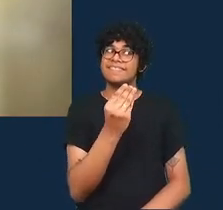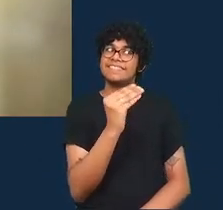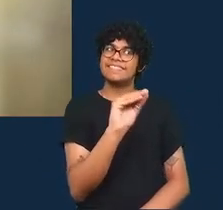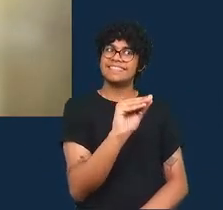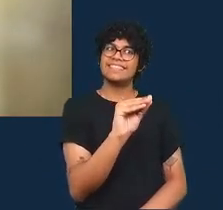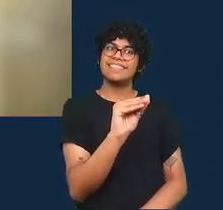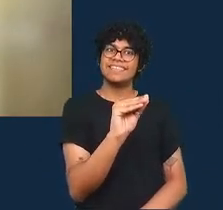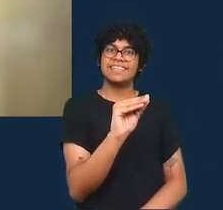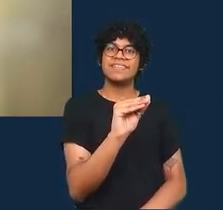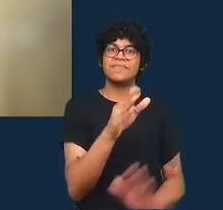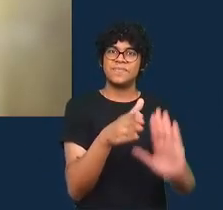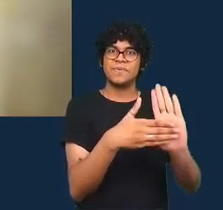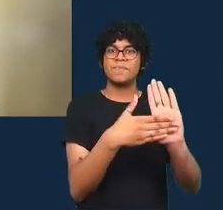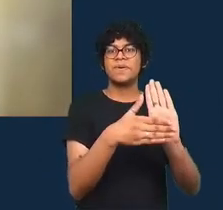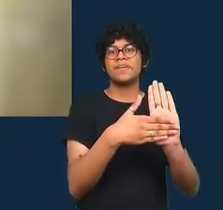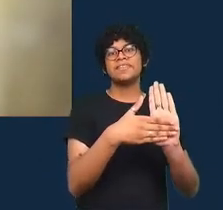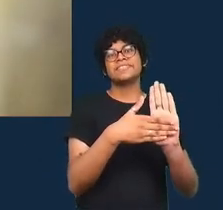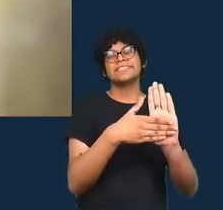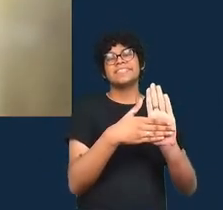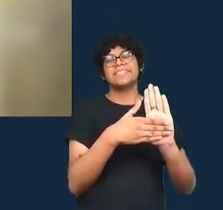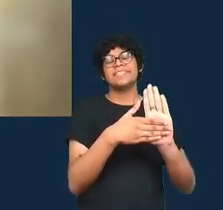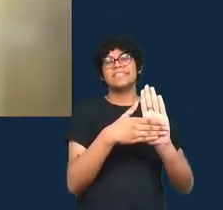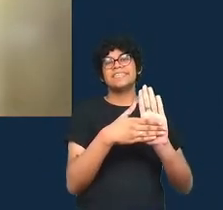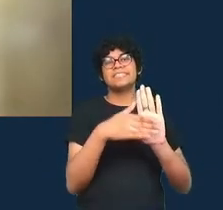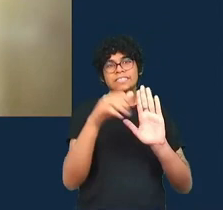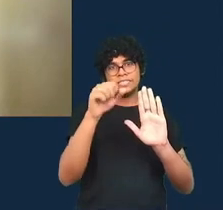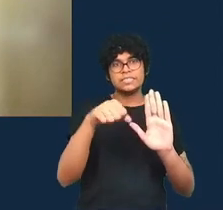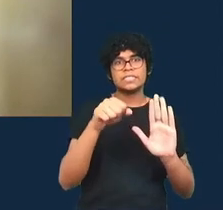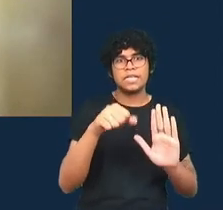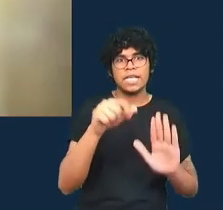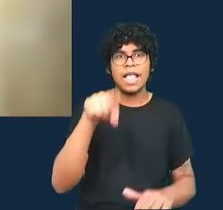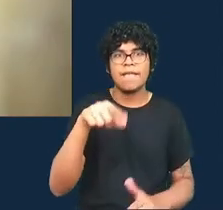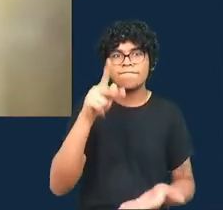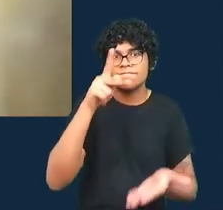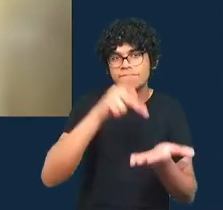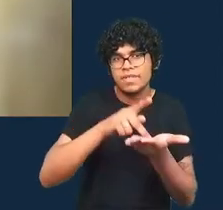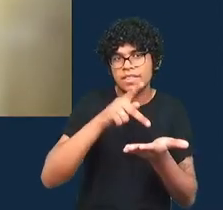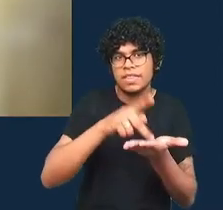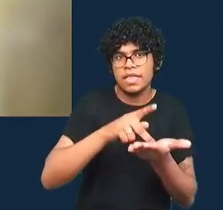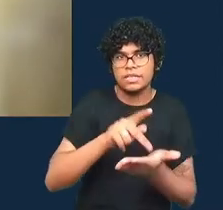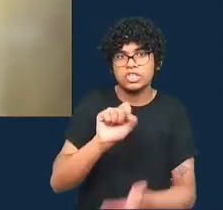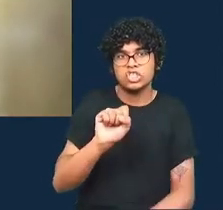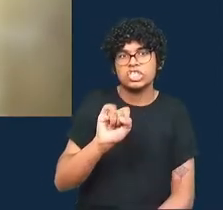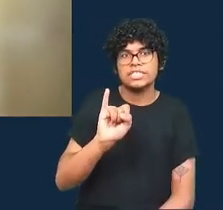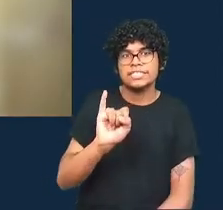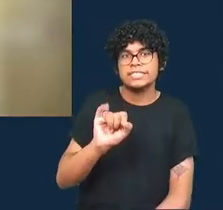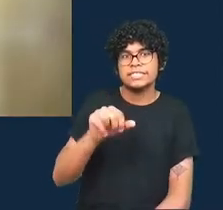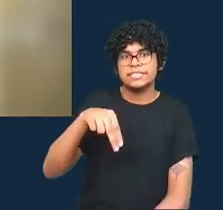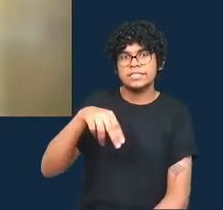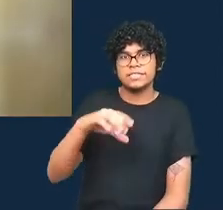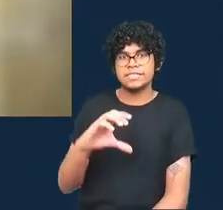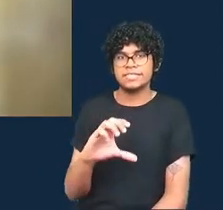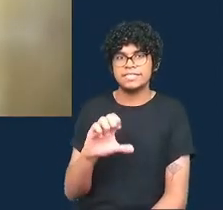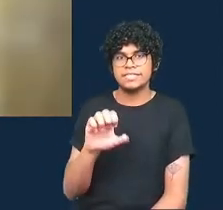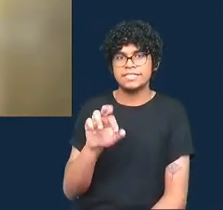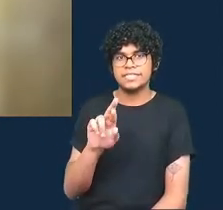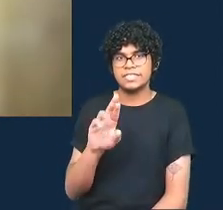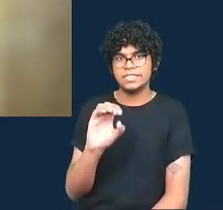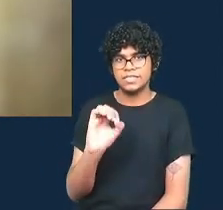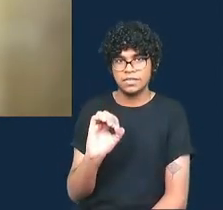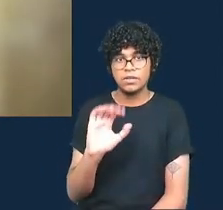ela demonstre sinceridade e ainda gera confiança